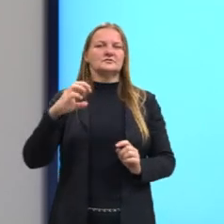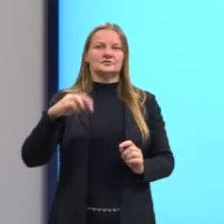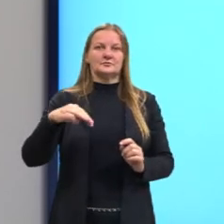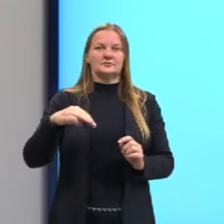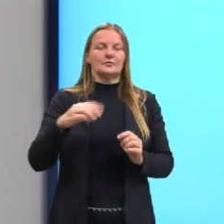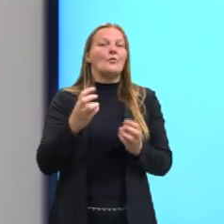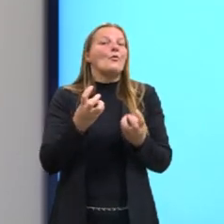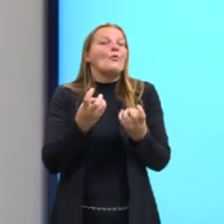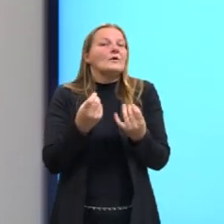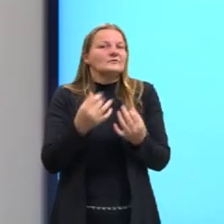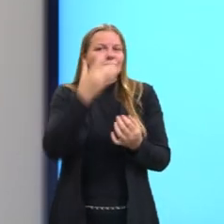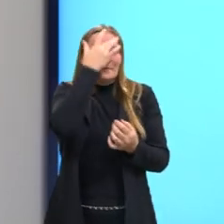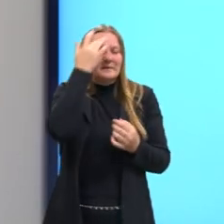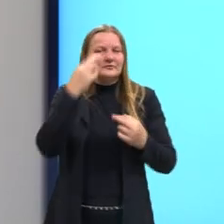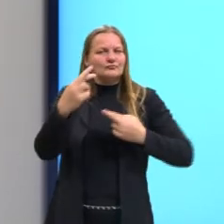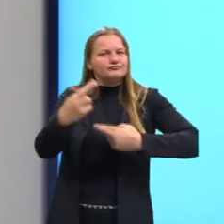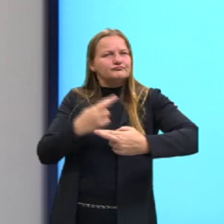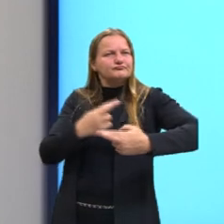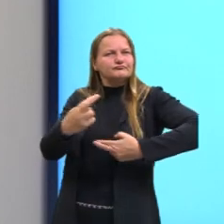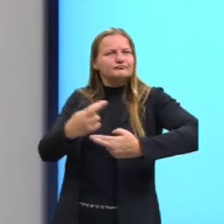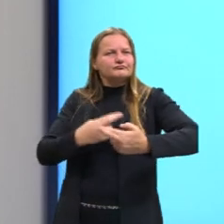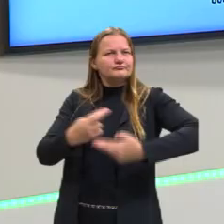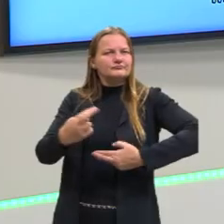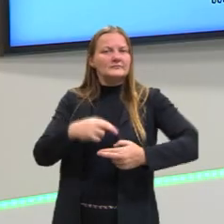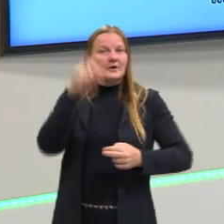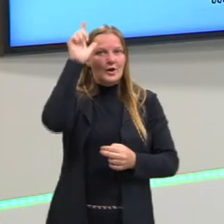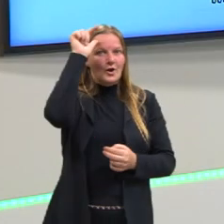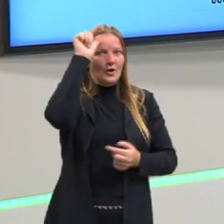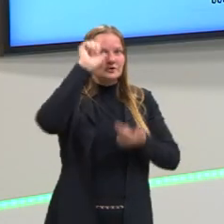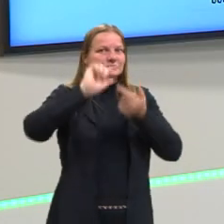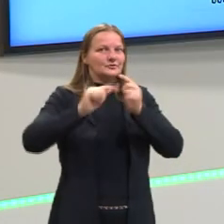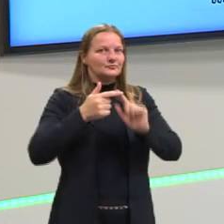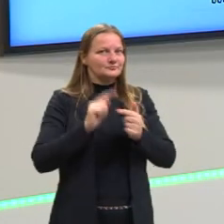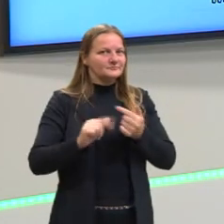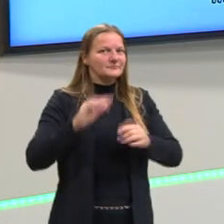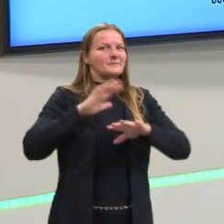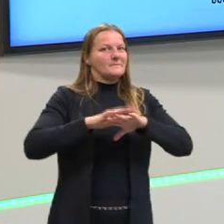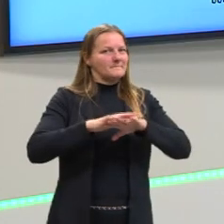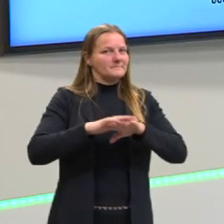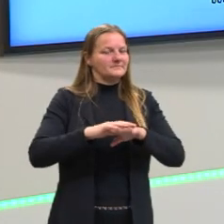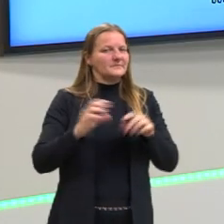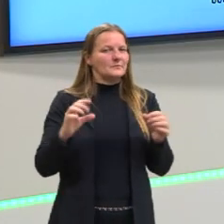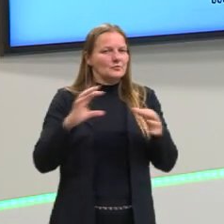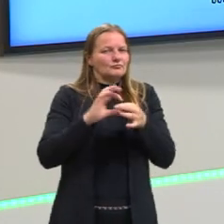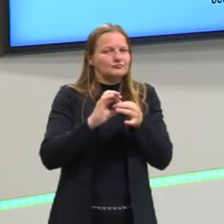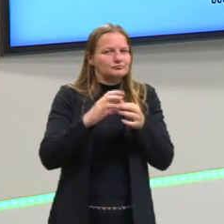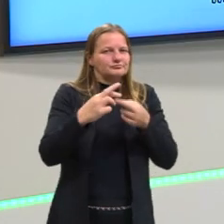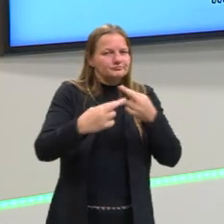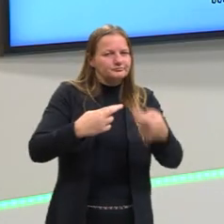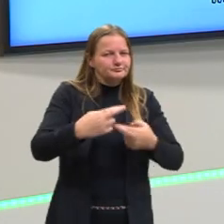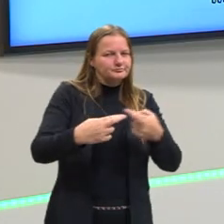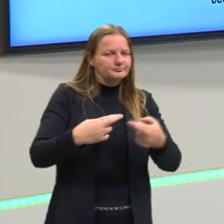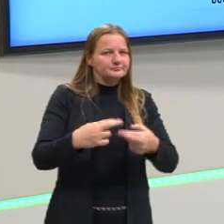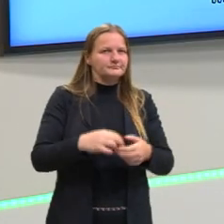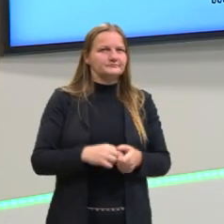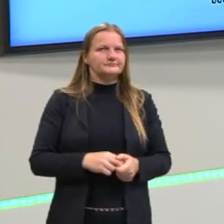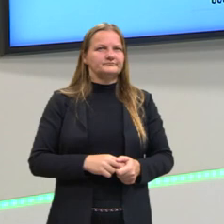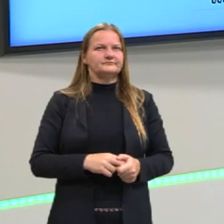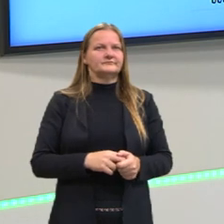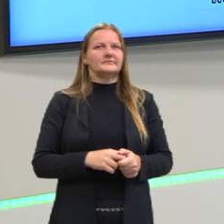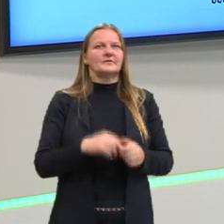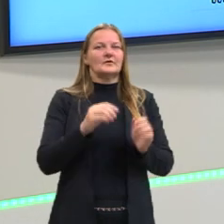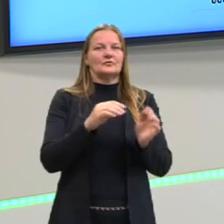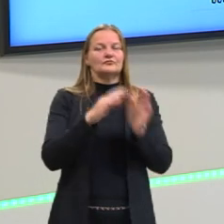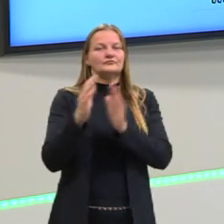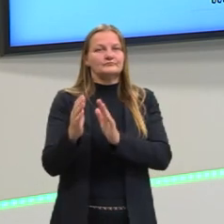existe uma associação matemática, lógico, matemática, e nós temos que fazer essa associação. Então, eu vou estar indo para o quadro